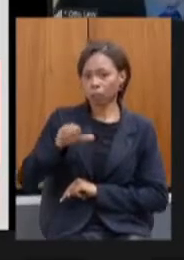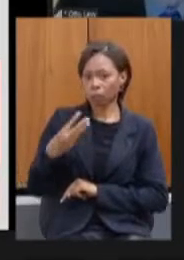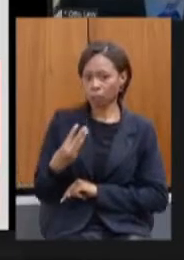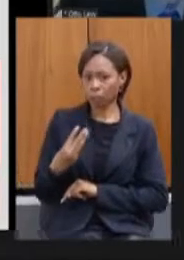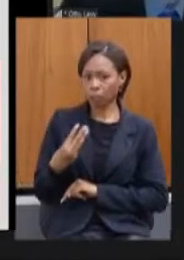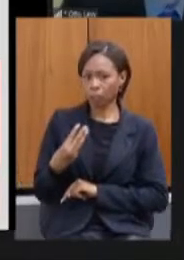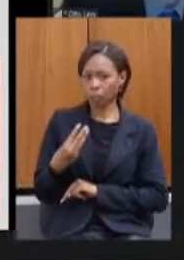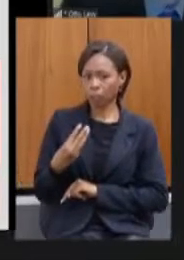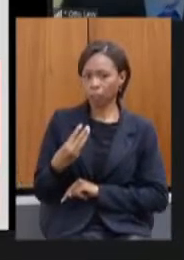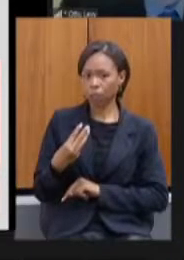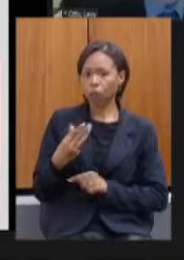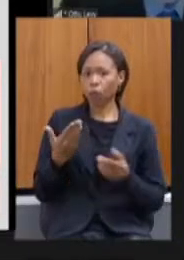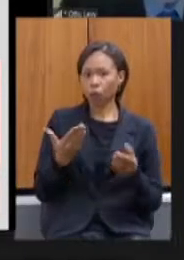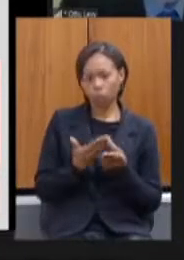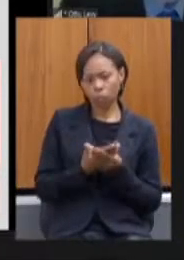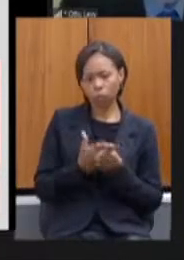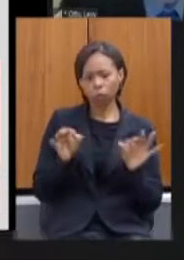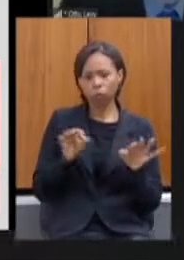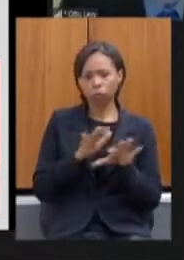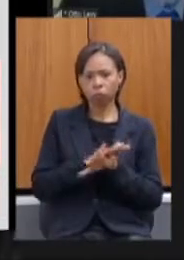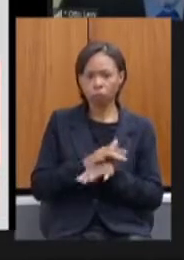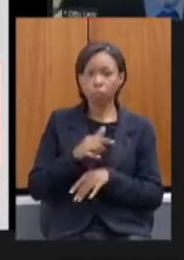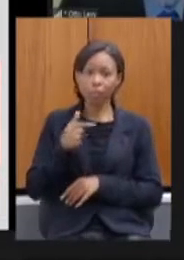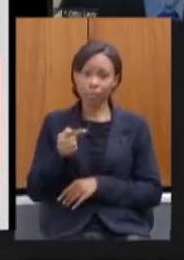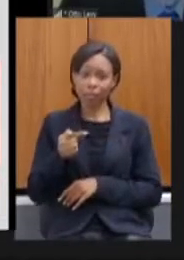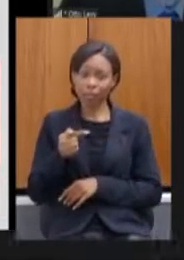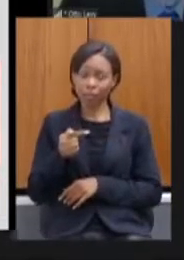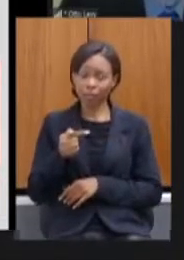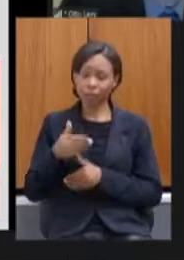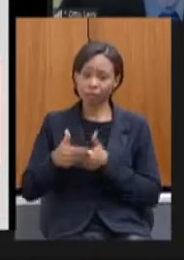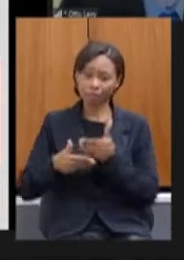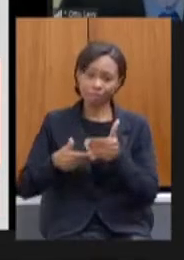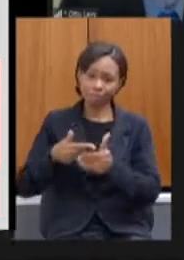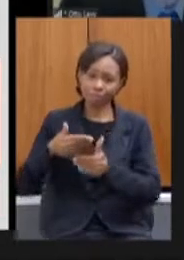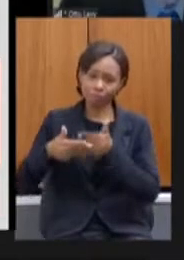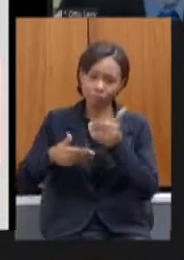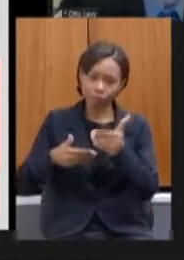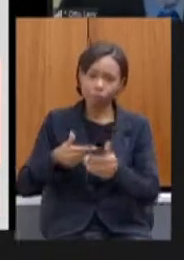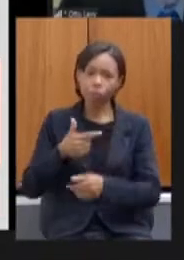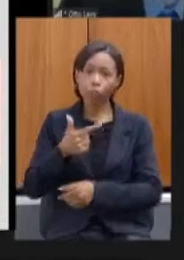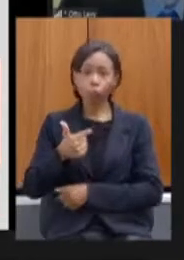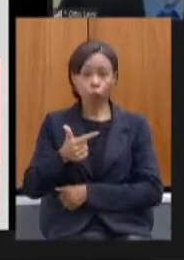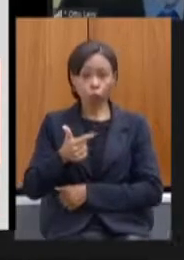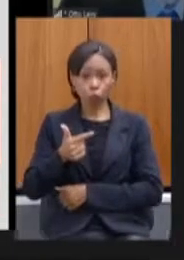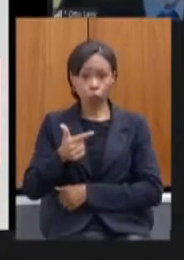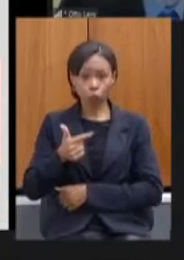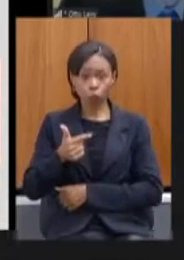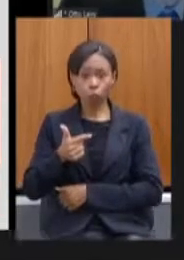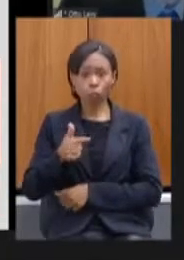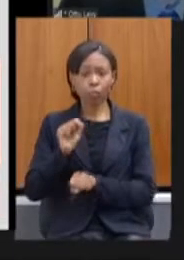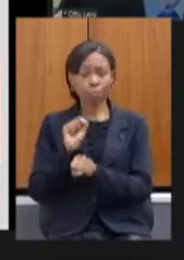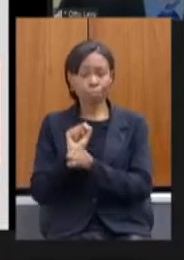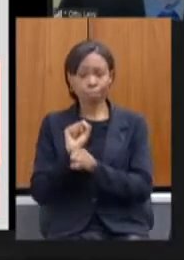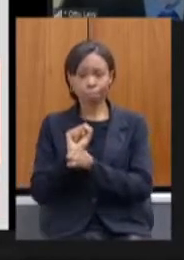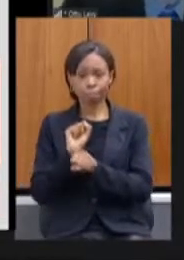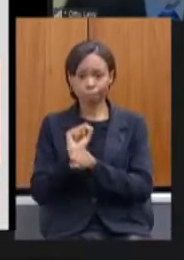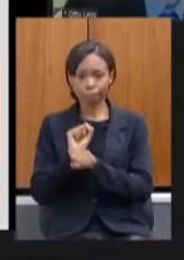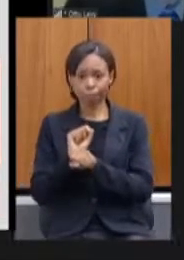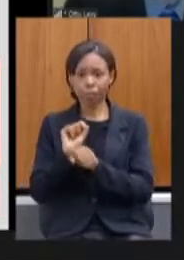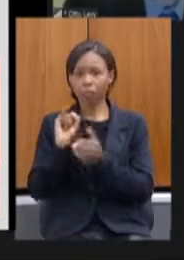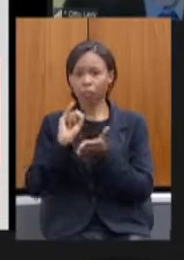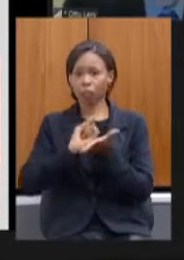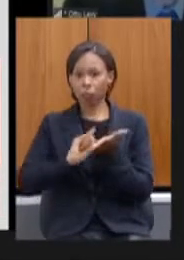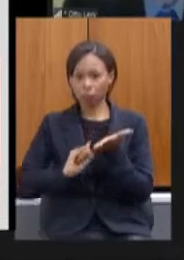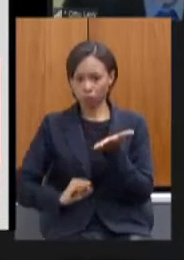concluídos 7 processos em andamento e 12 processos estruturados aguardando início das inscrições